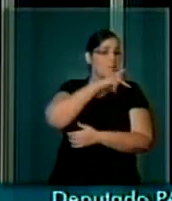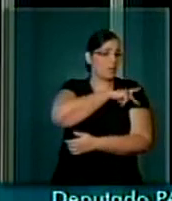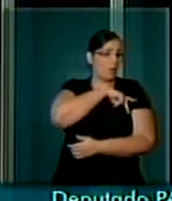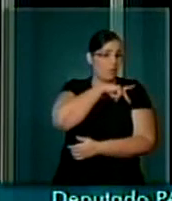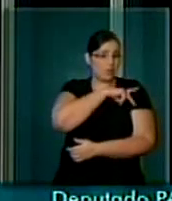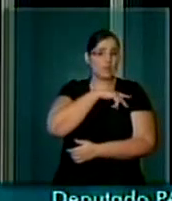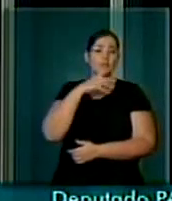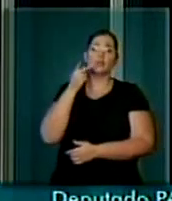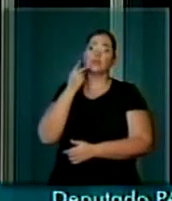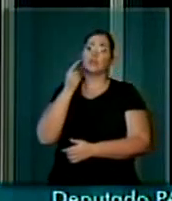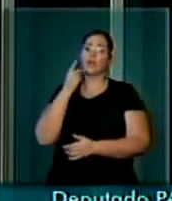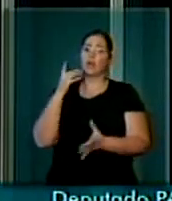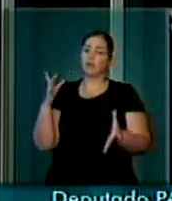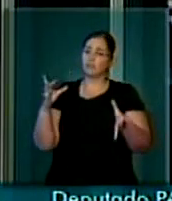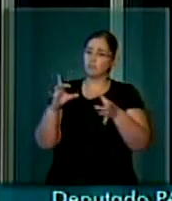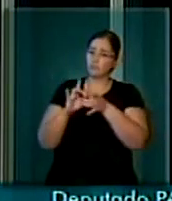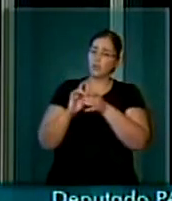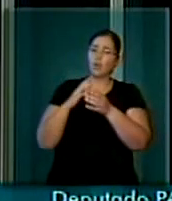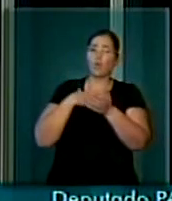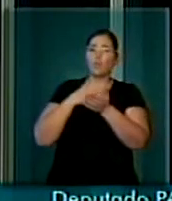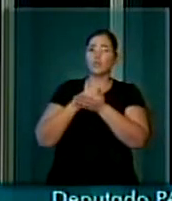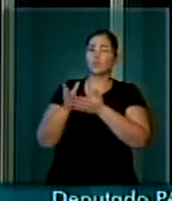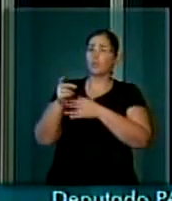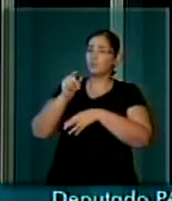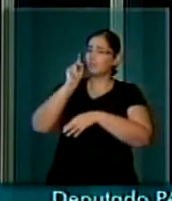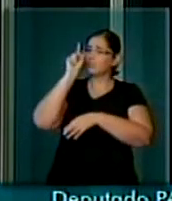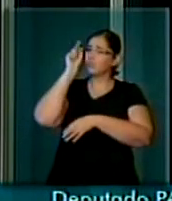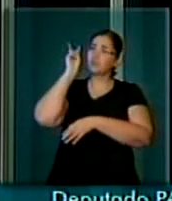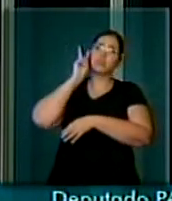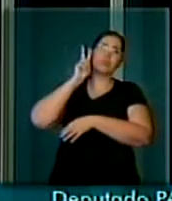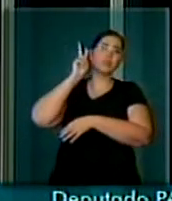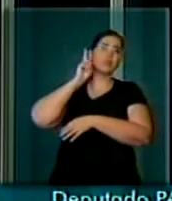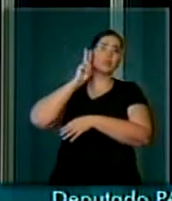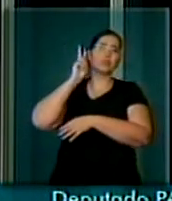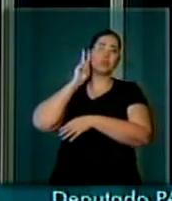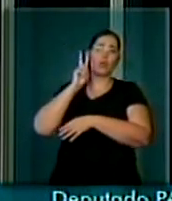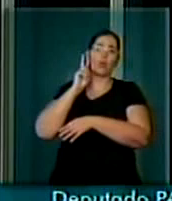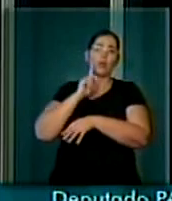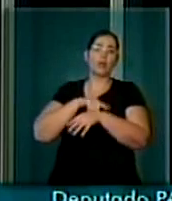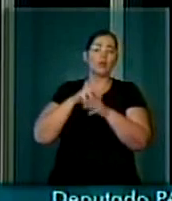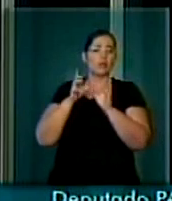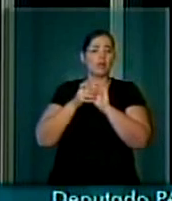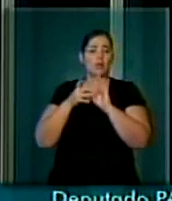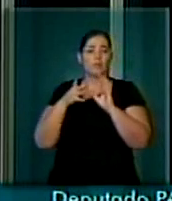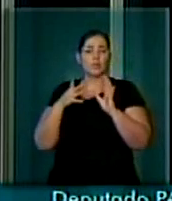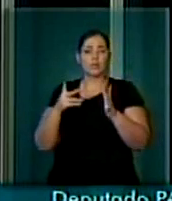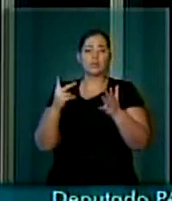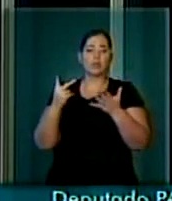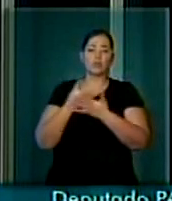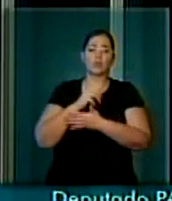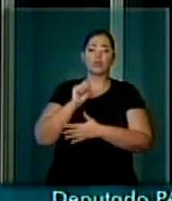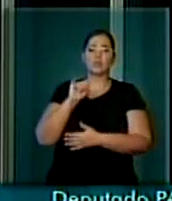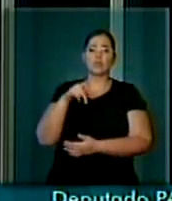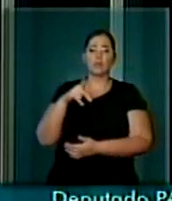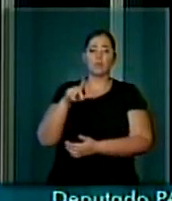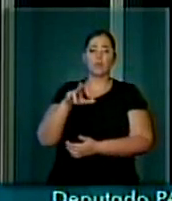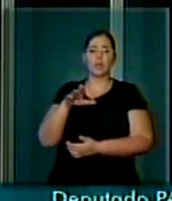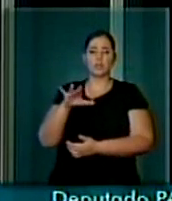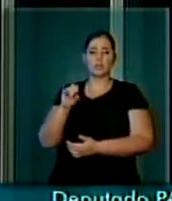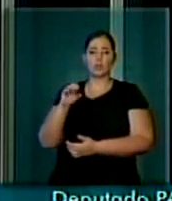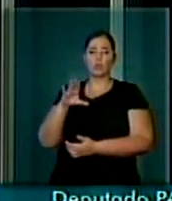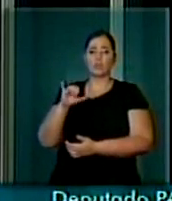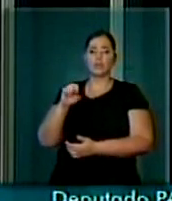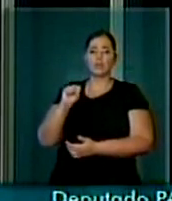que nasceu desde os alboros da independência, quando Simplício da Silva